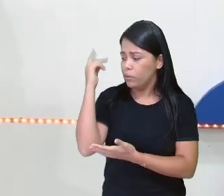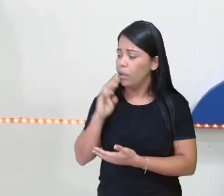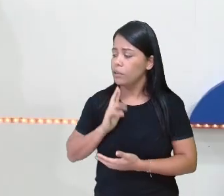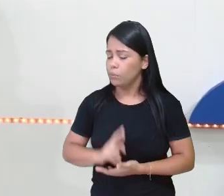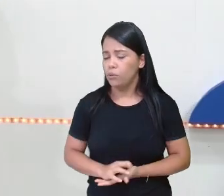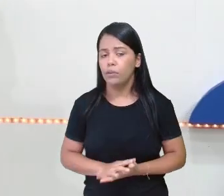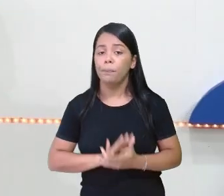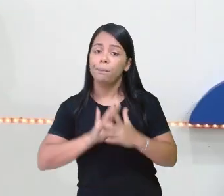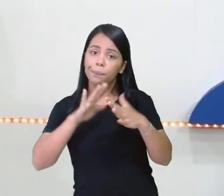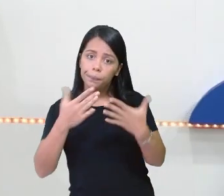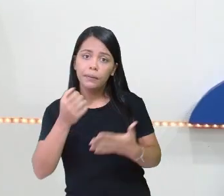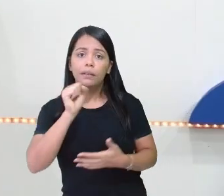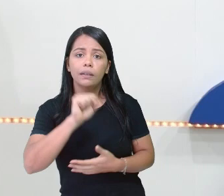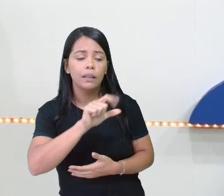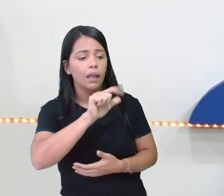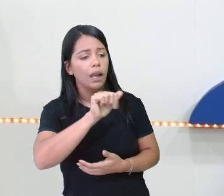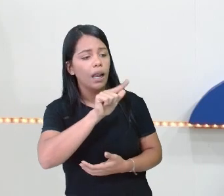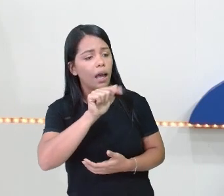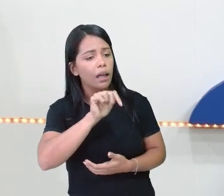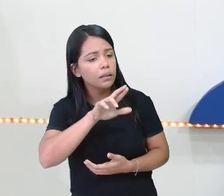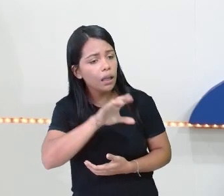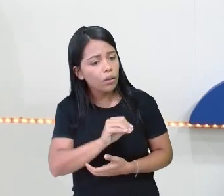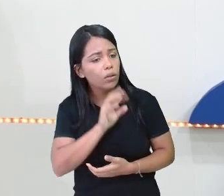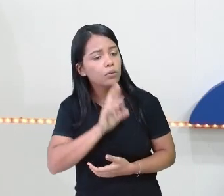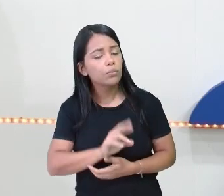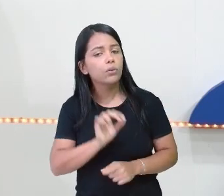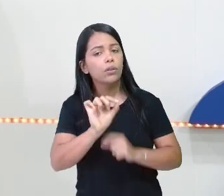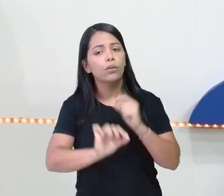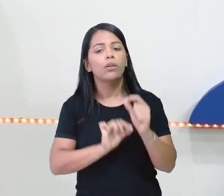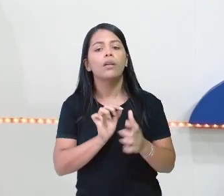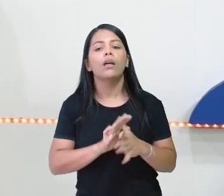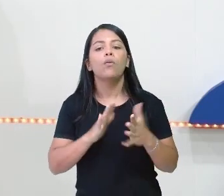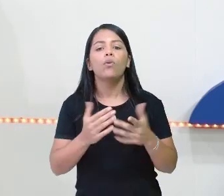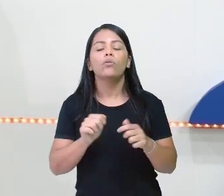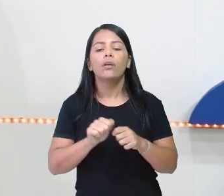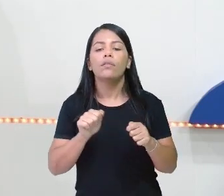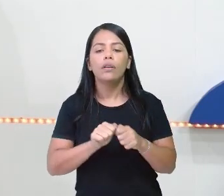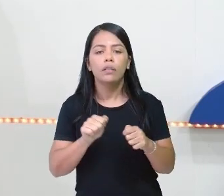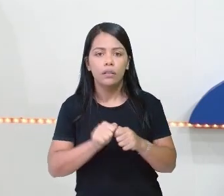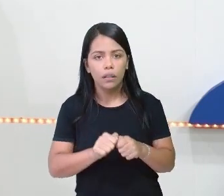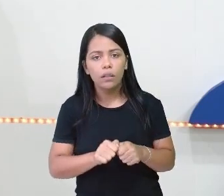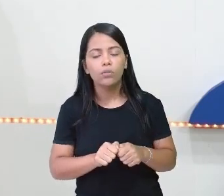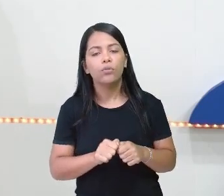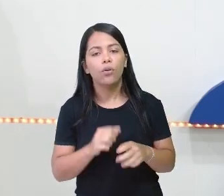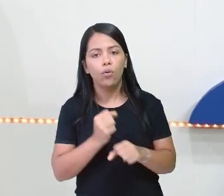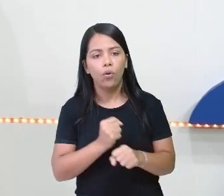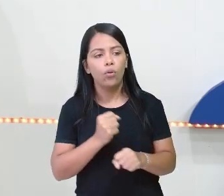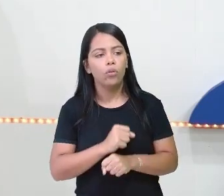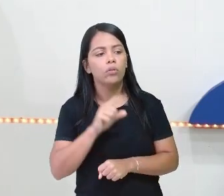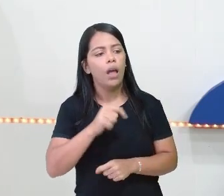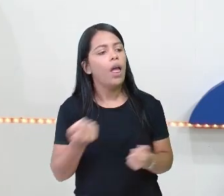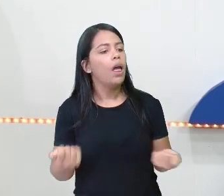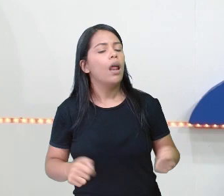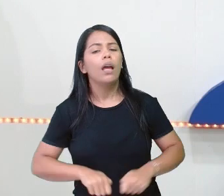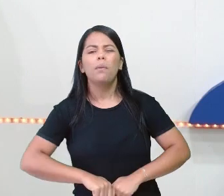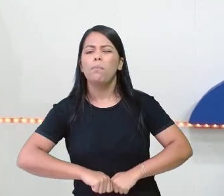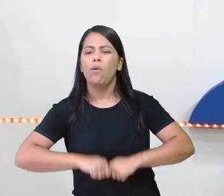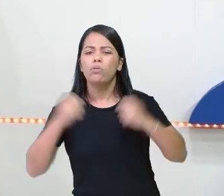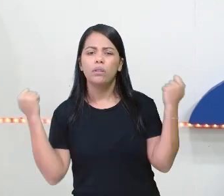Lázaro, inclusive, ele disse que, quando tava resolvendo a operação, ele disse que é impossível, porque sobraria, né,